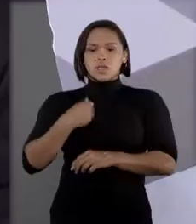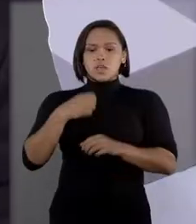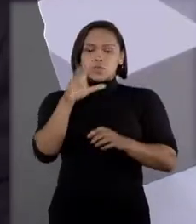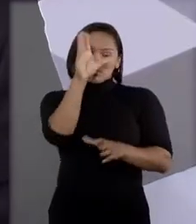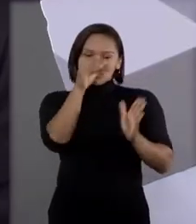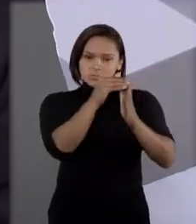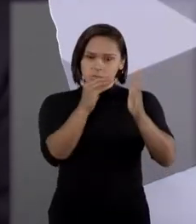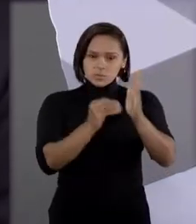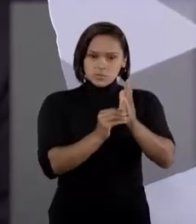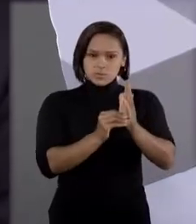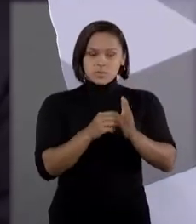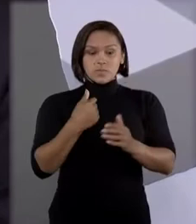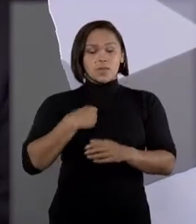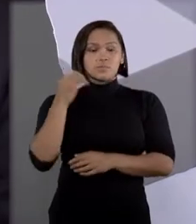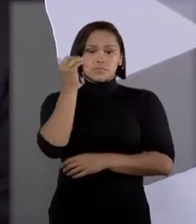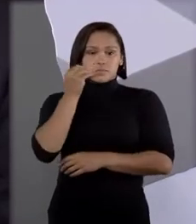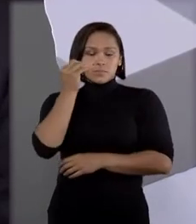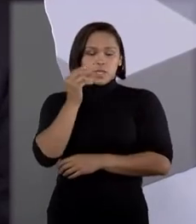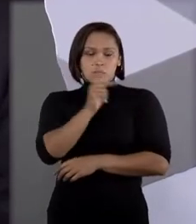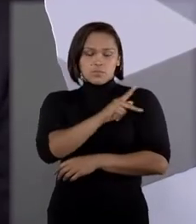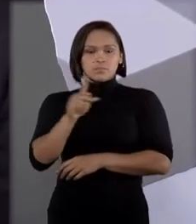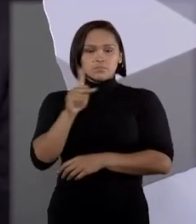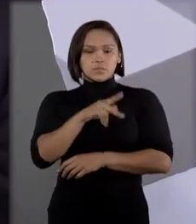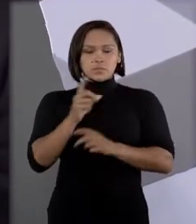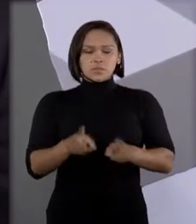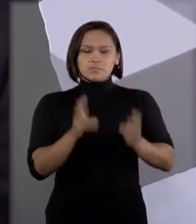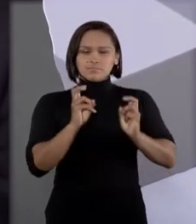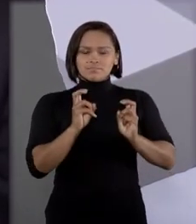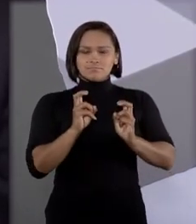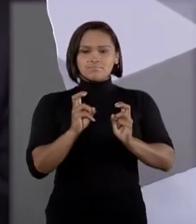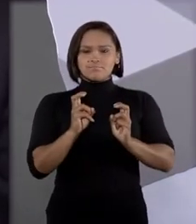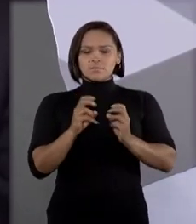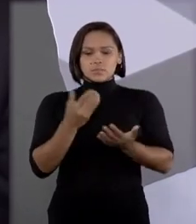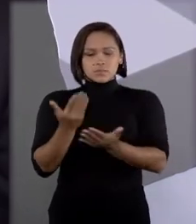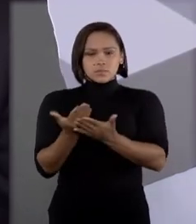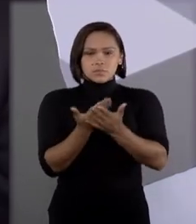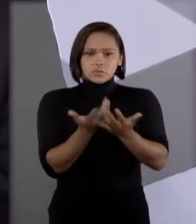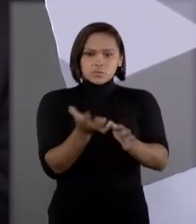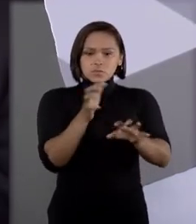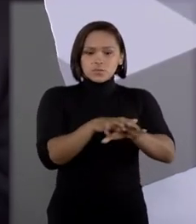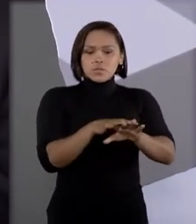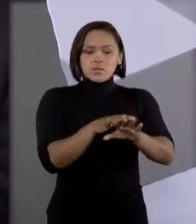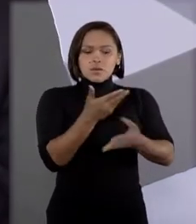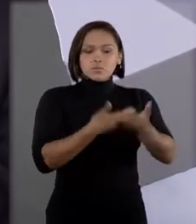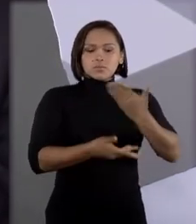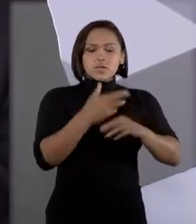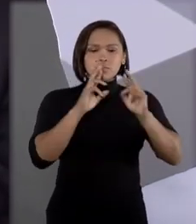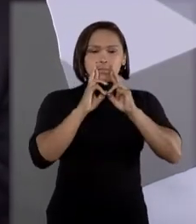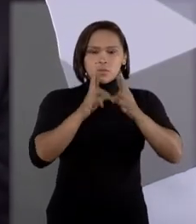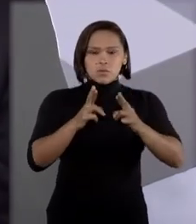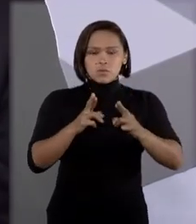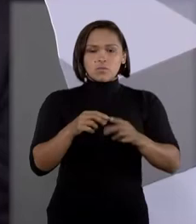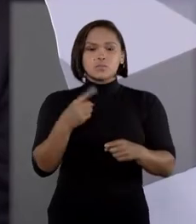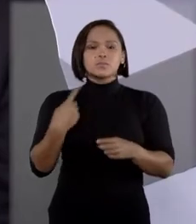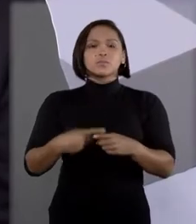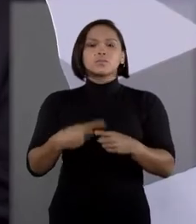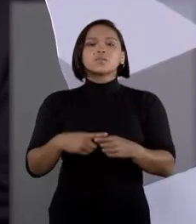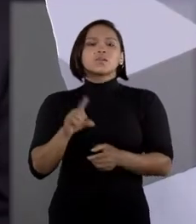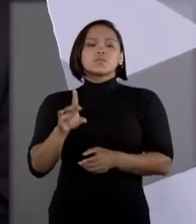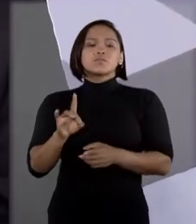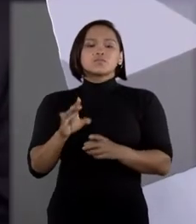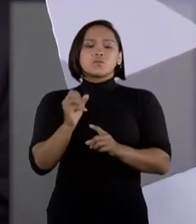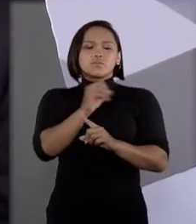Na minha experiência como professor, eu noto que a educação inclusiva, ela gera bons resultados, porque, além de